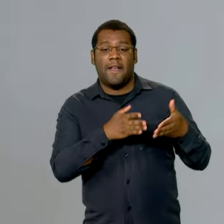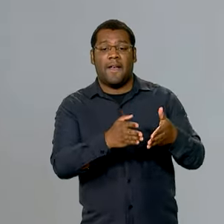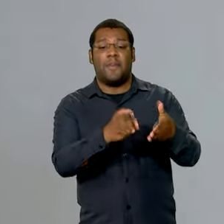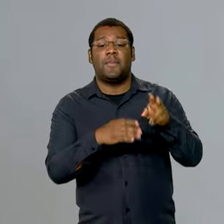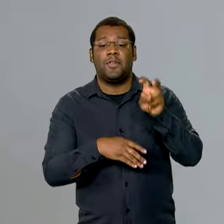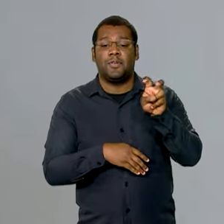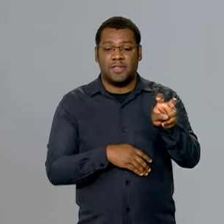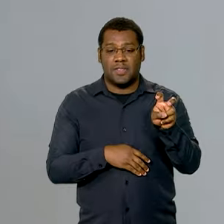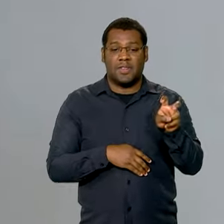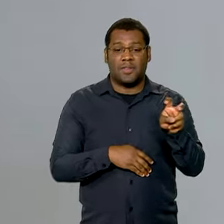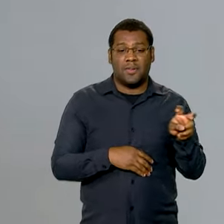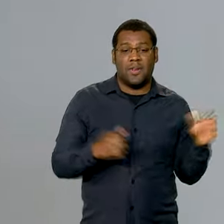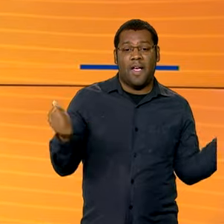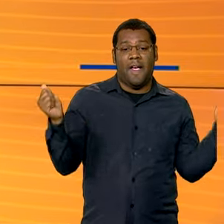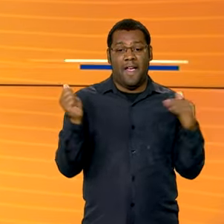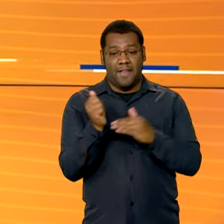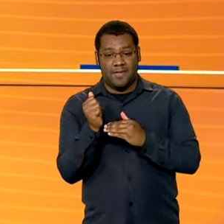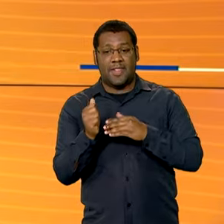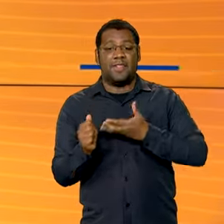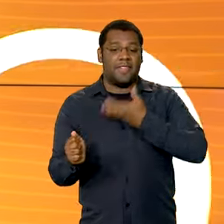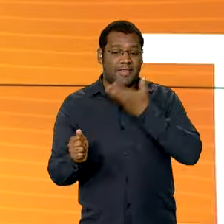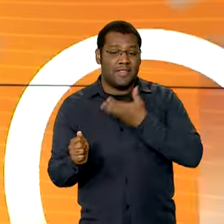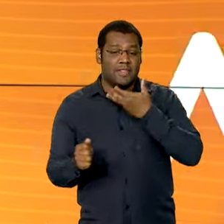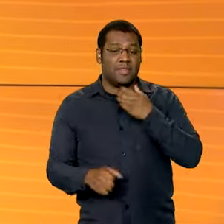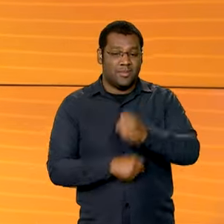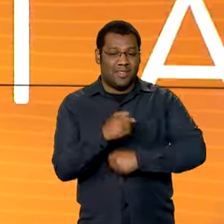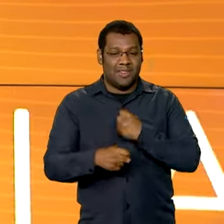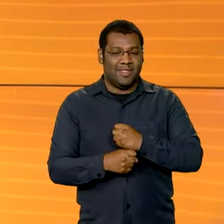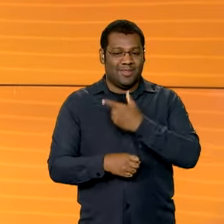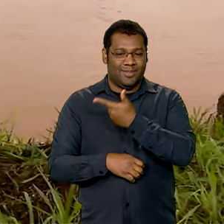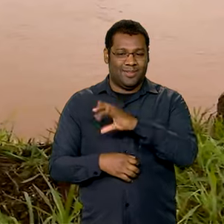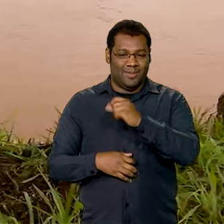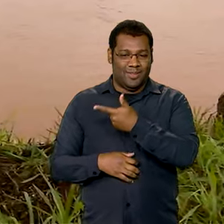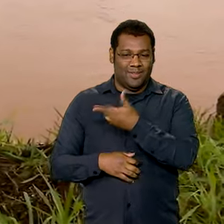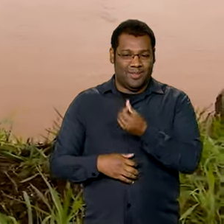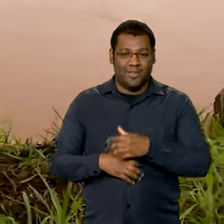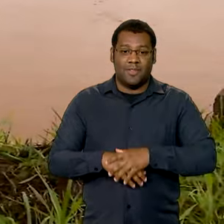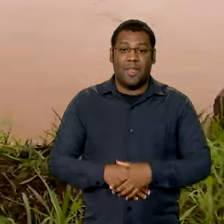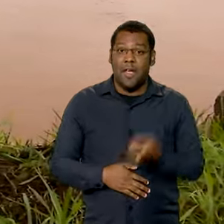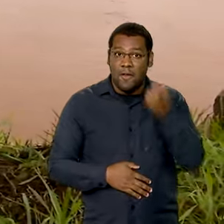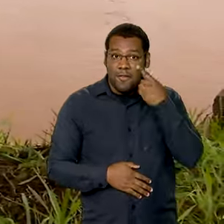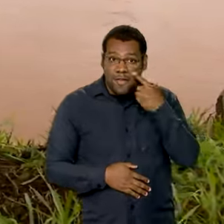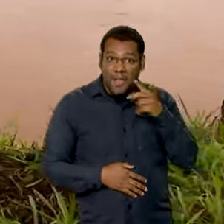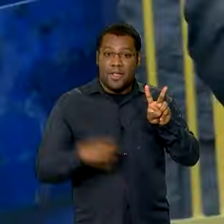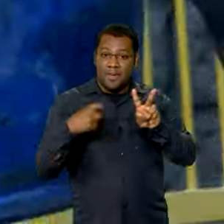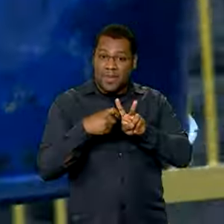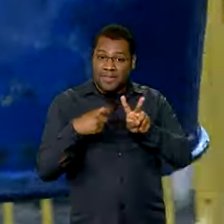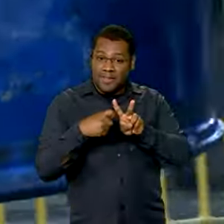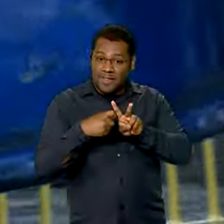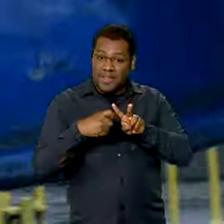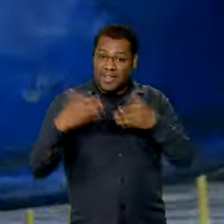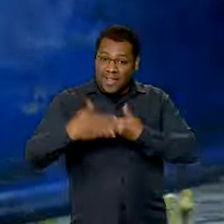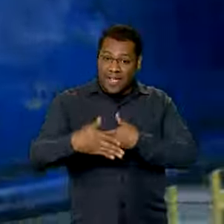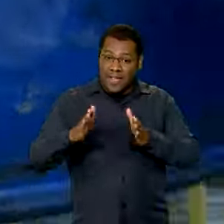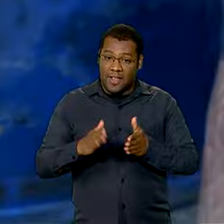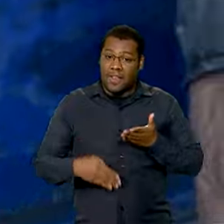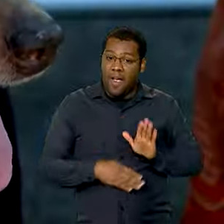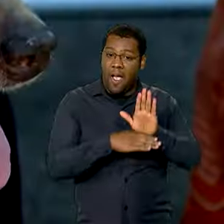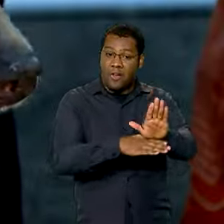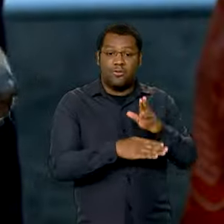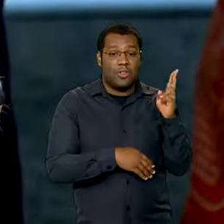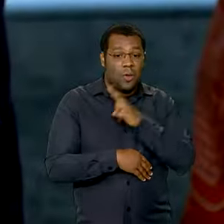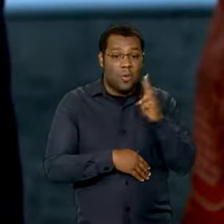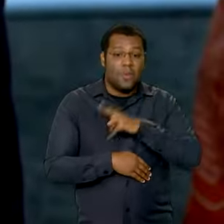final de 2026. Veja a seguir, kits de emergência veterinária vão ser enviados para o socorro